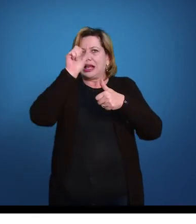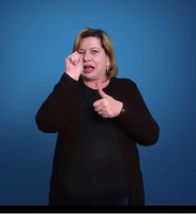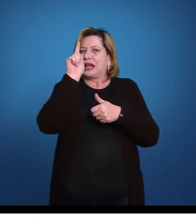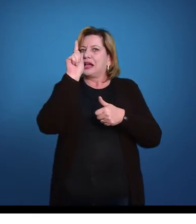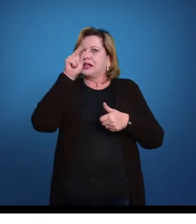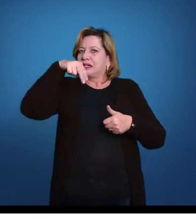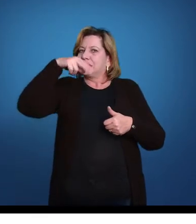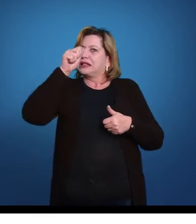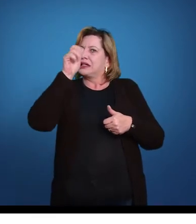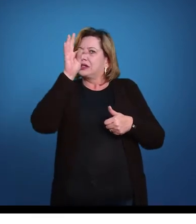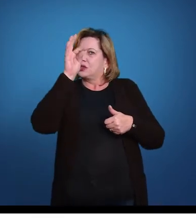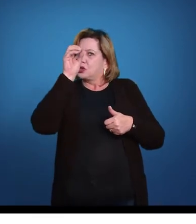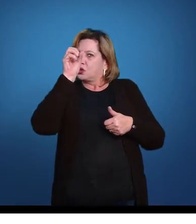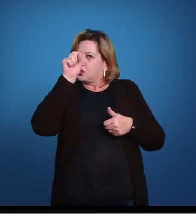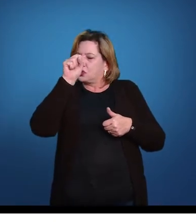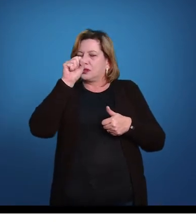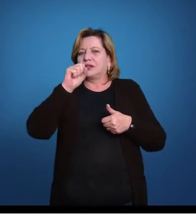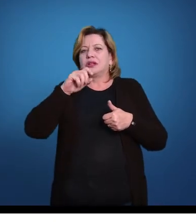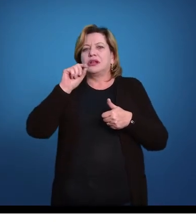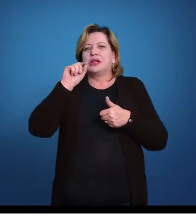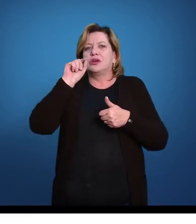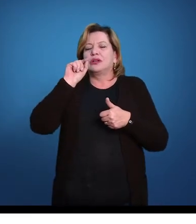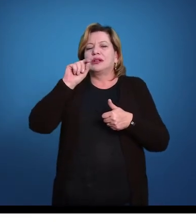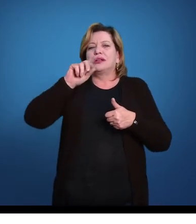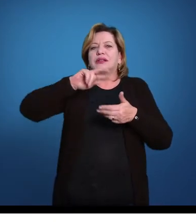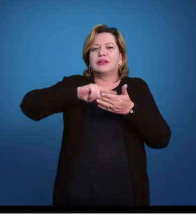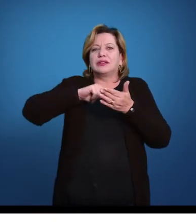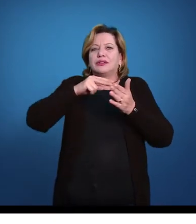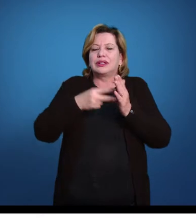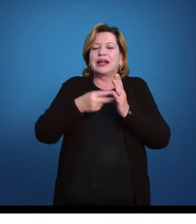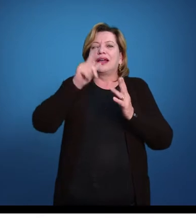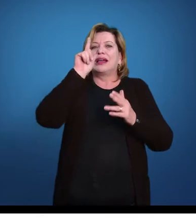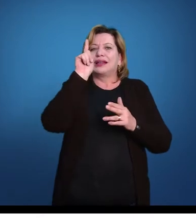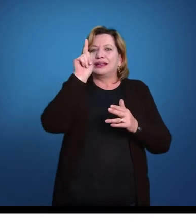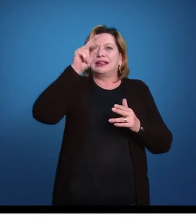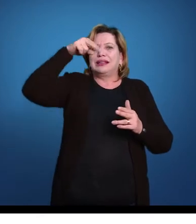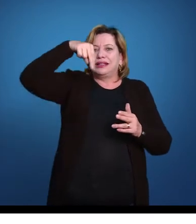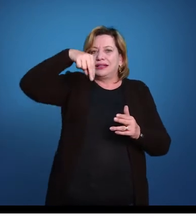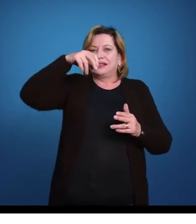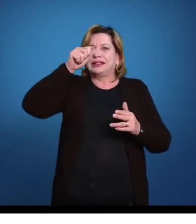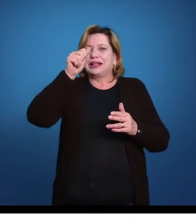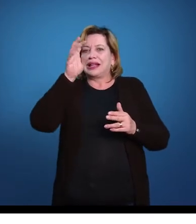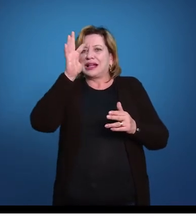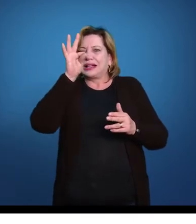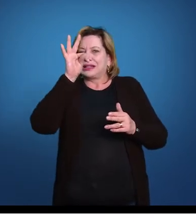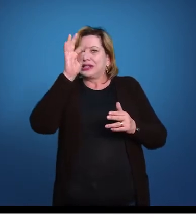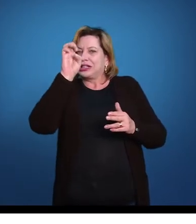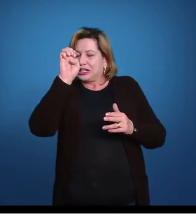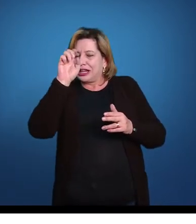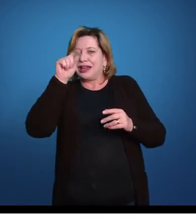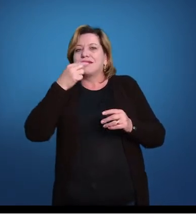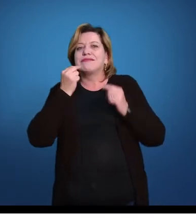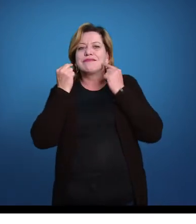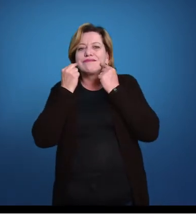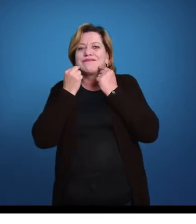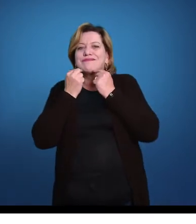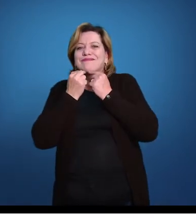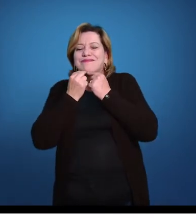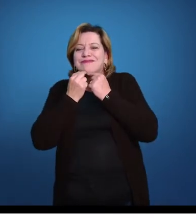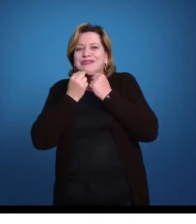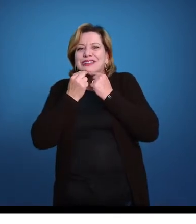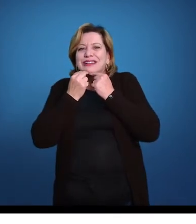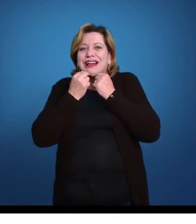gnatos, gnati é mandíbula, a é negação, então agnatos, sem mandíbula.